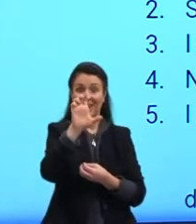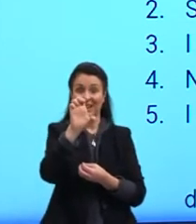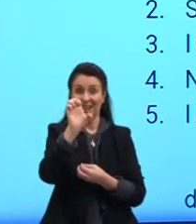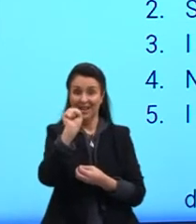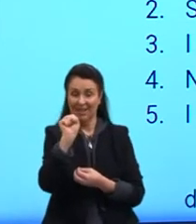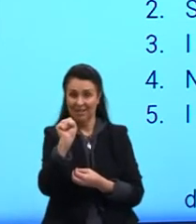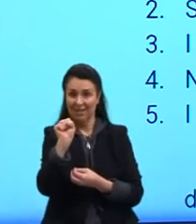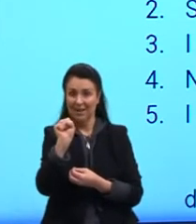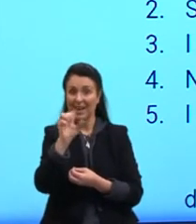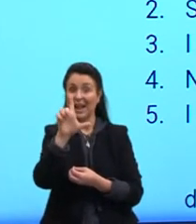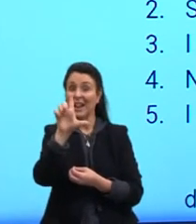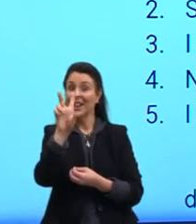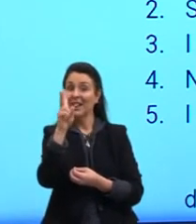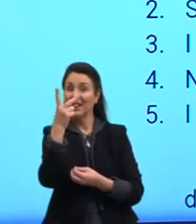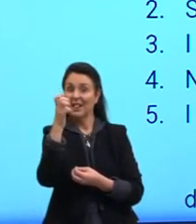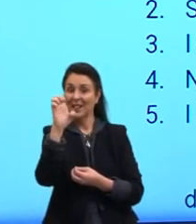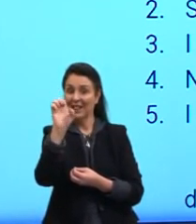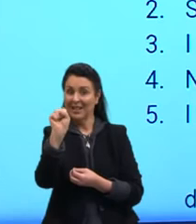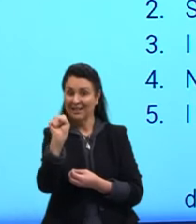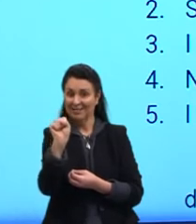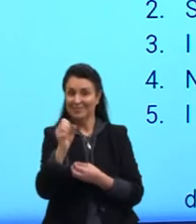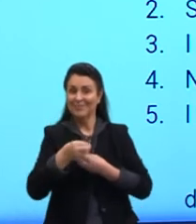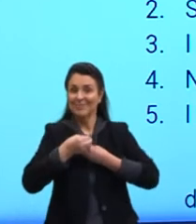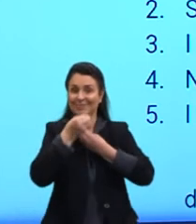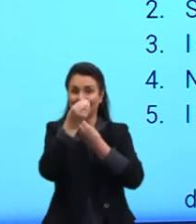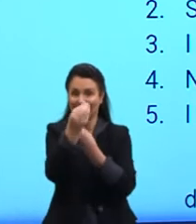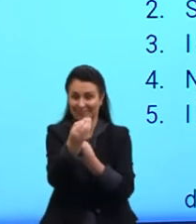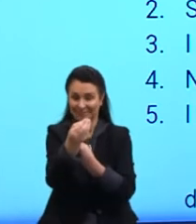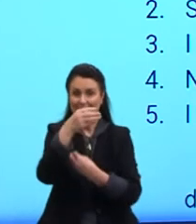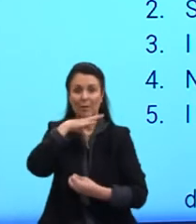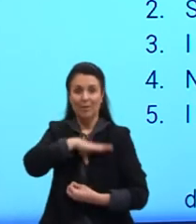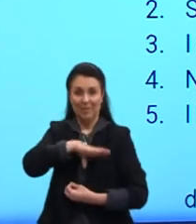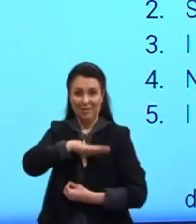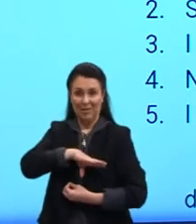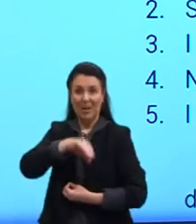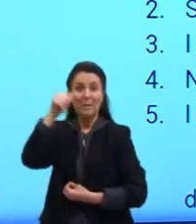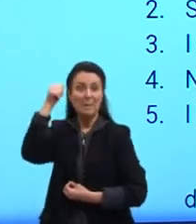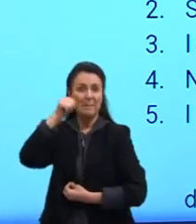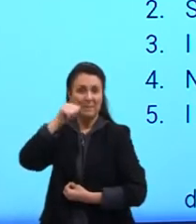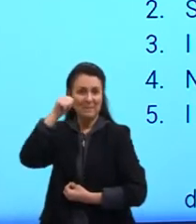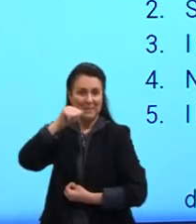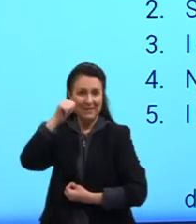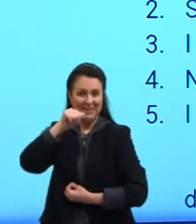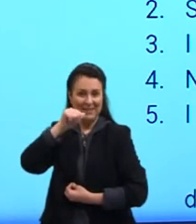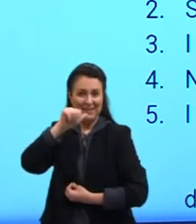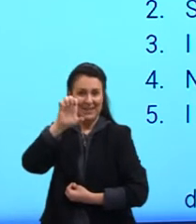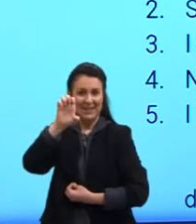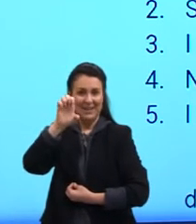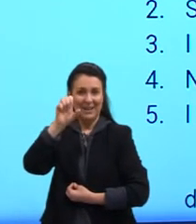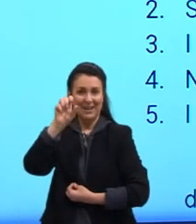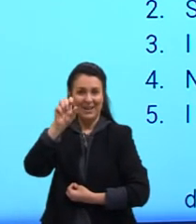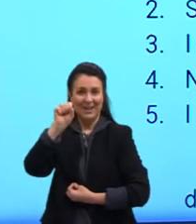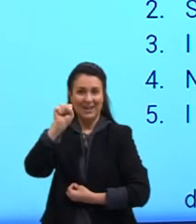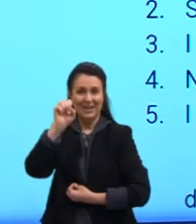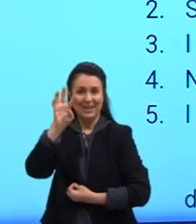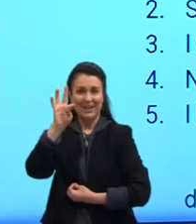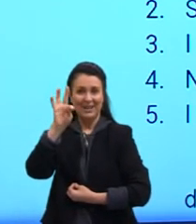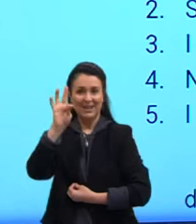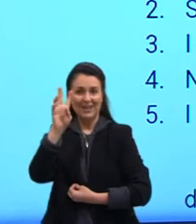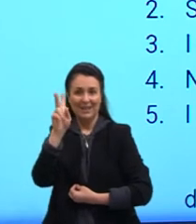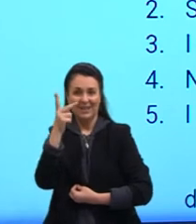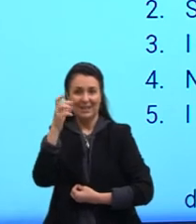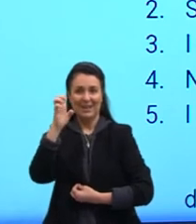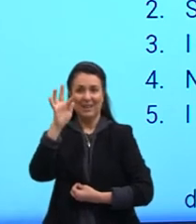português. Em inglês, Stephanie gave them. Ok? Vamos